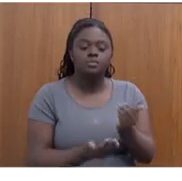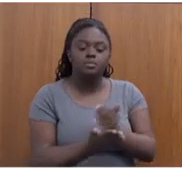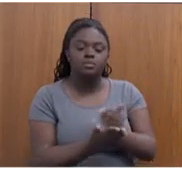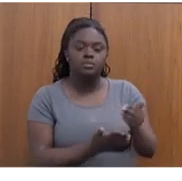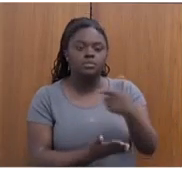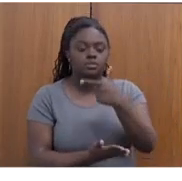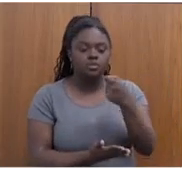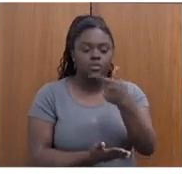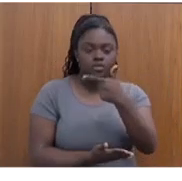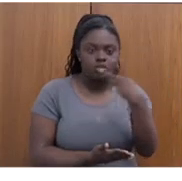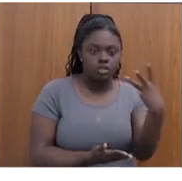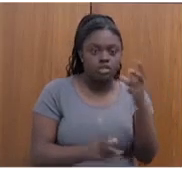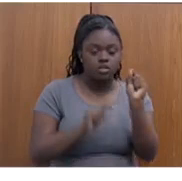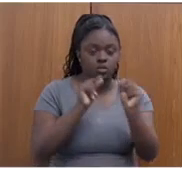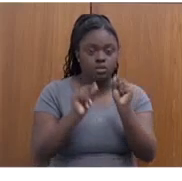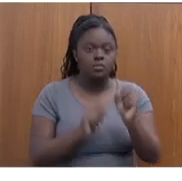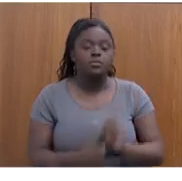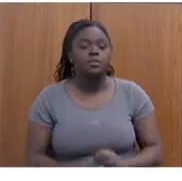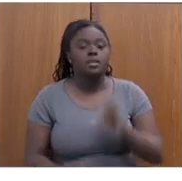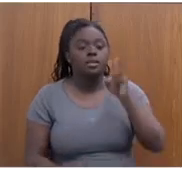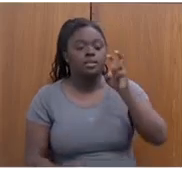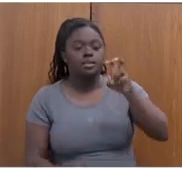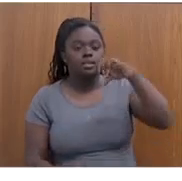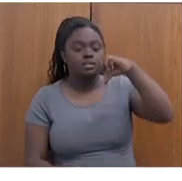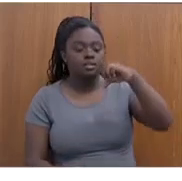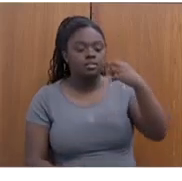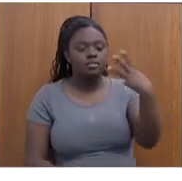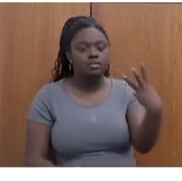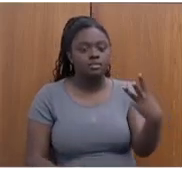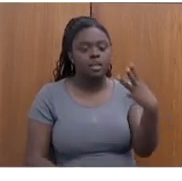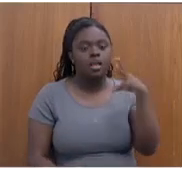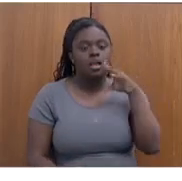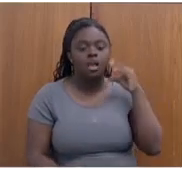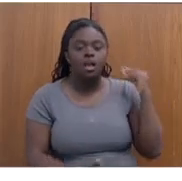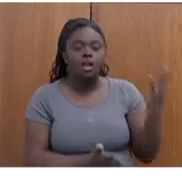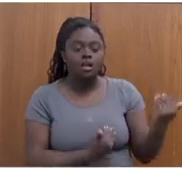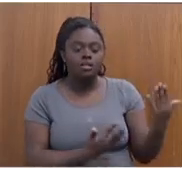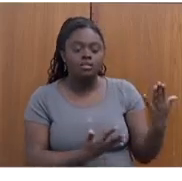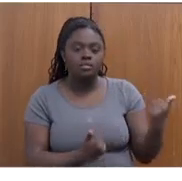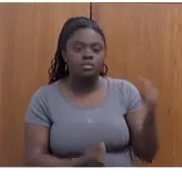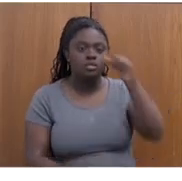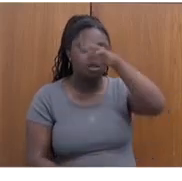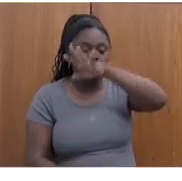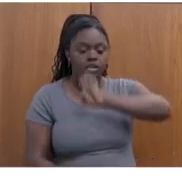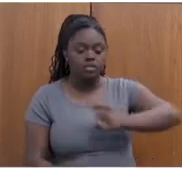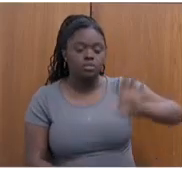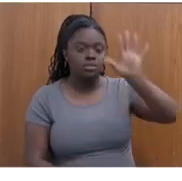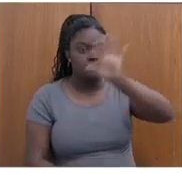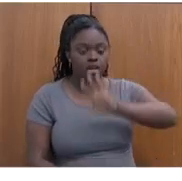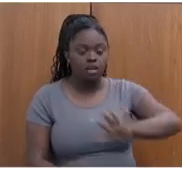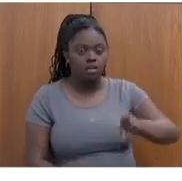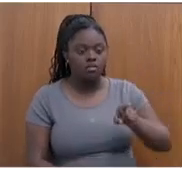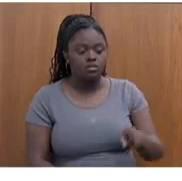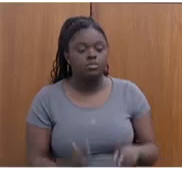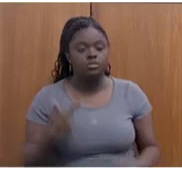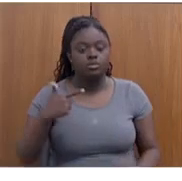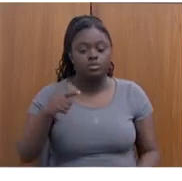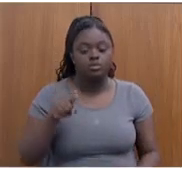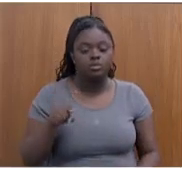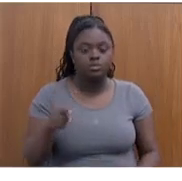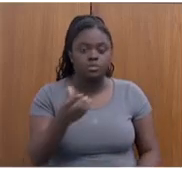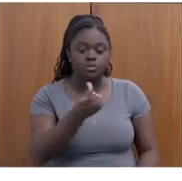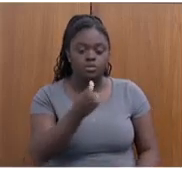que são 593 adolescentes da rede pública de ensino estadual, 2.600 mulheres em acolhimento